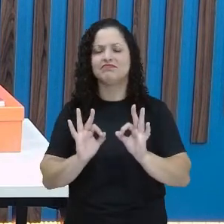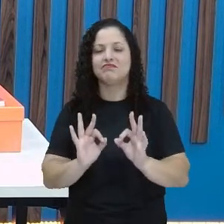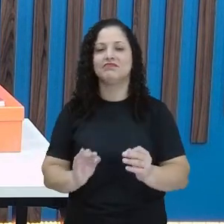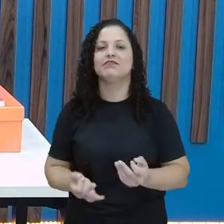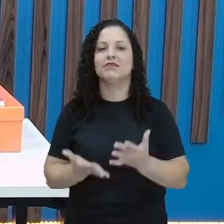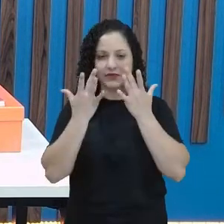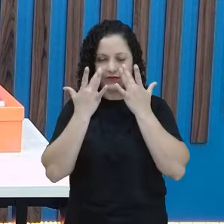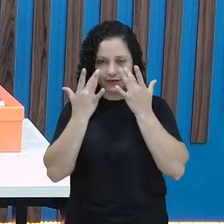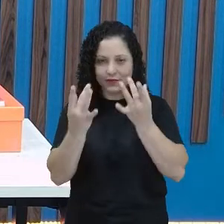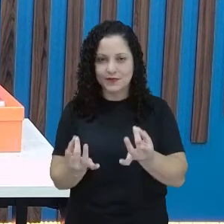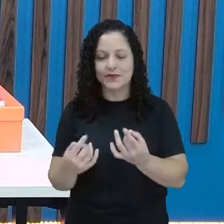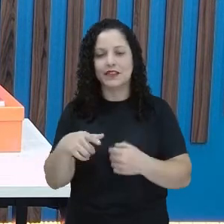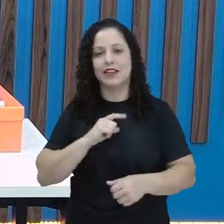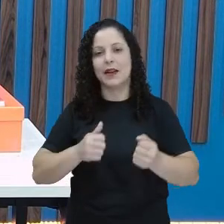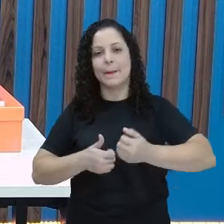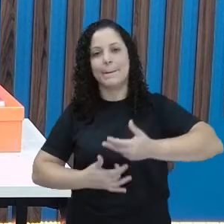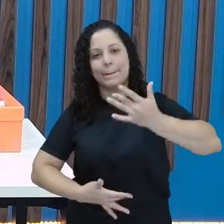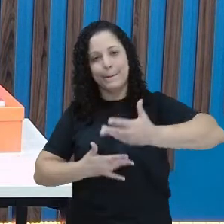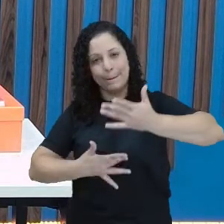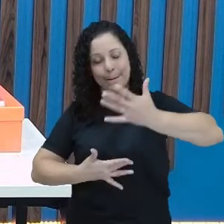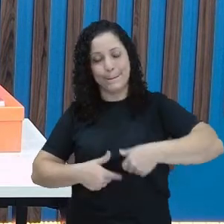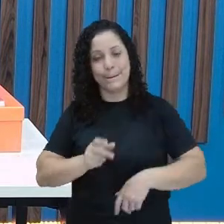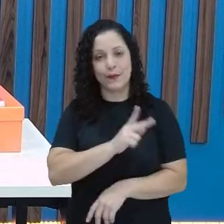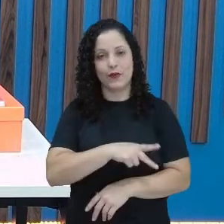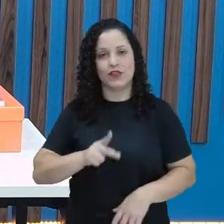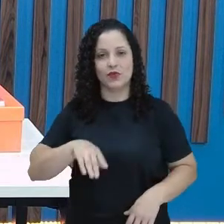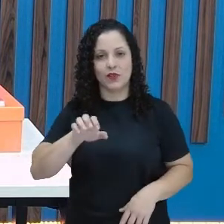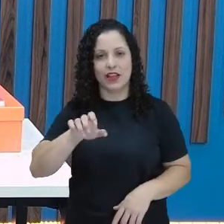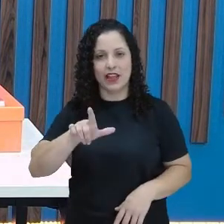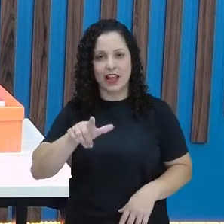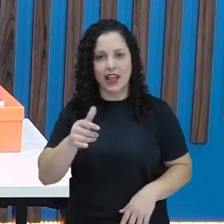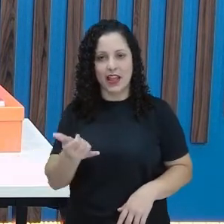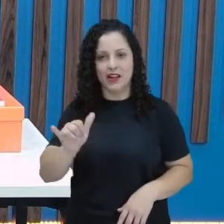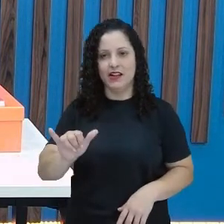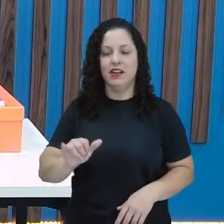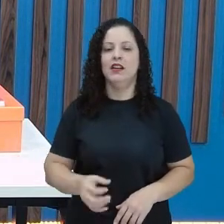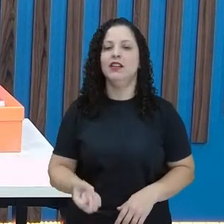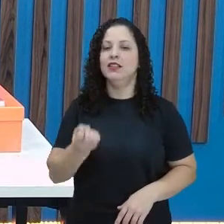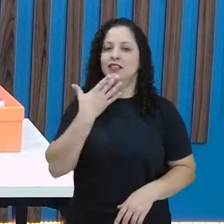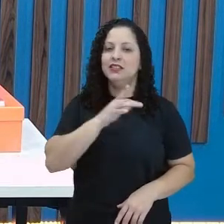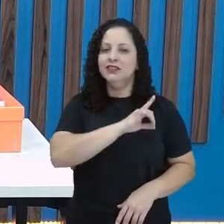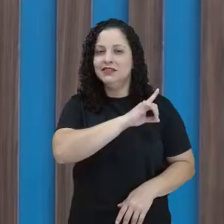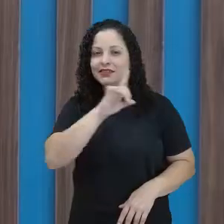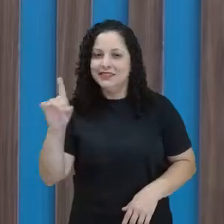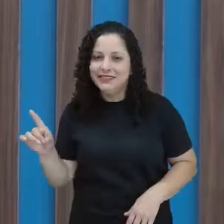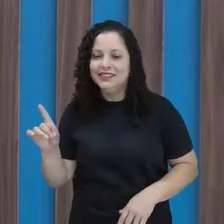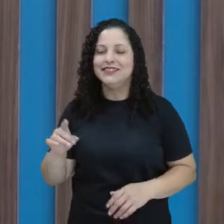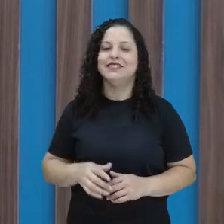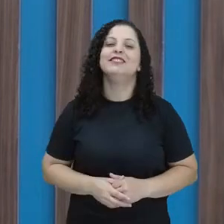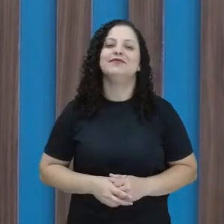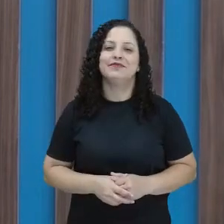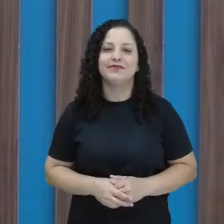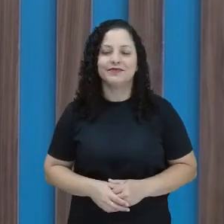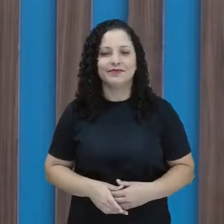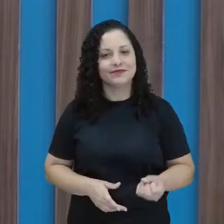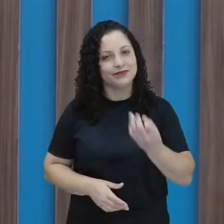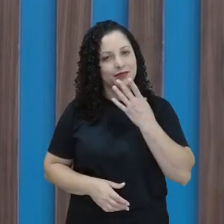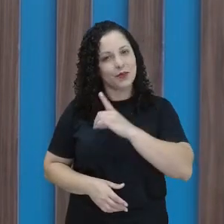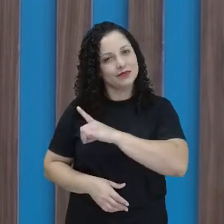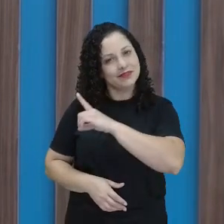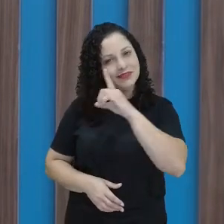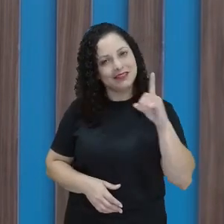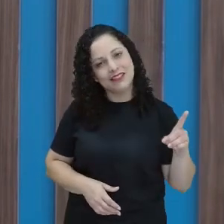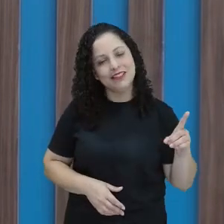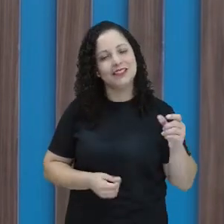atento, eu tenho a professora Eli Graciele. Bom dia, professora! Bom dia, professora Esté!